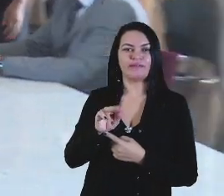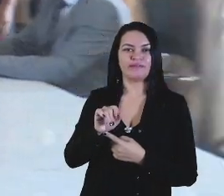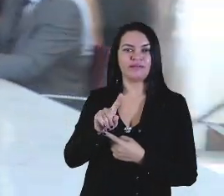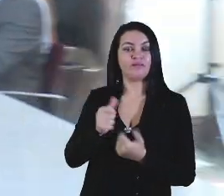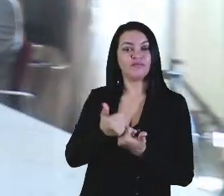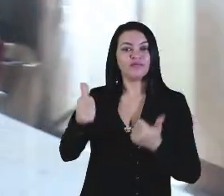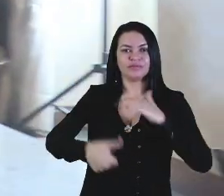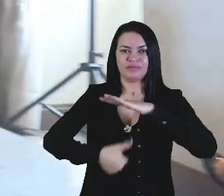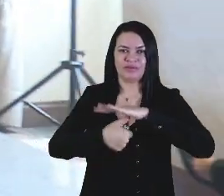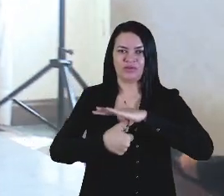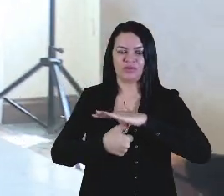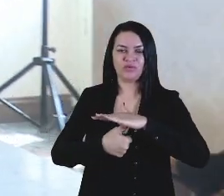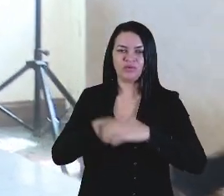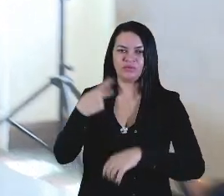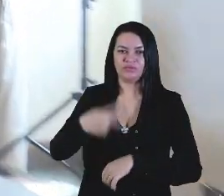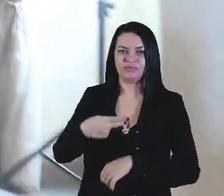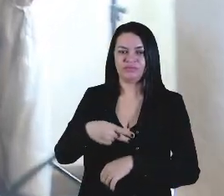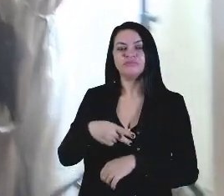Estadual do Maranhão.